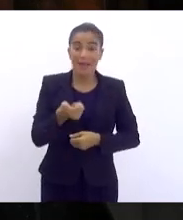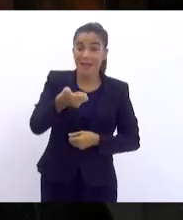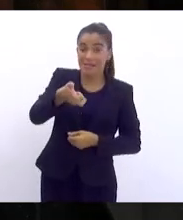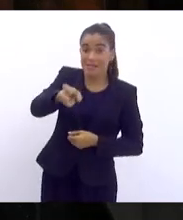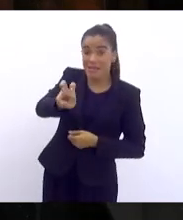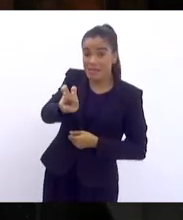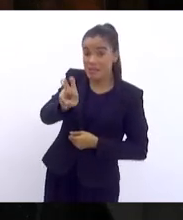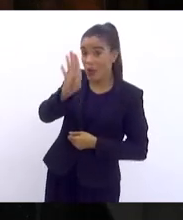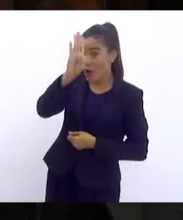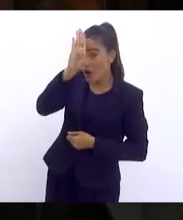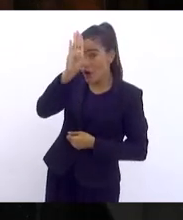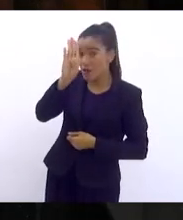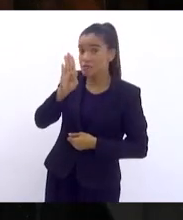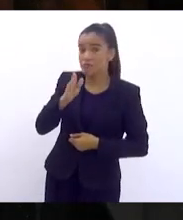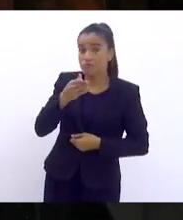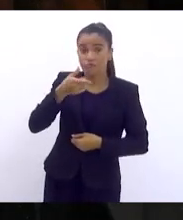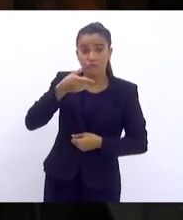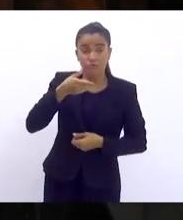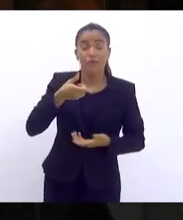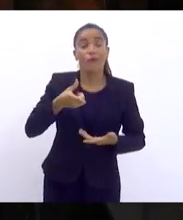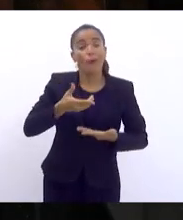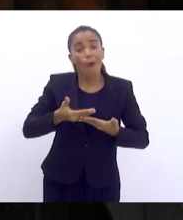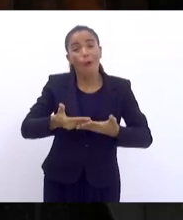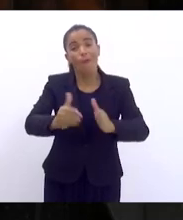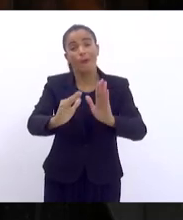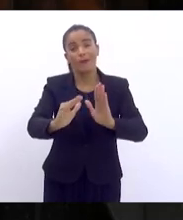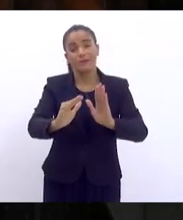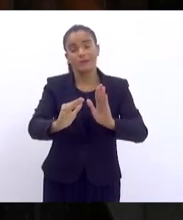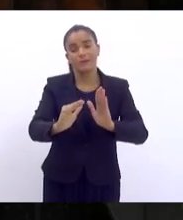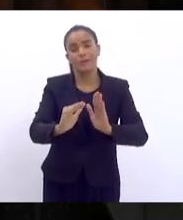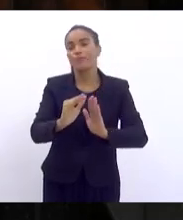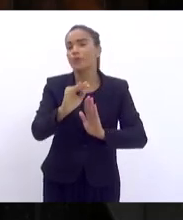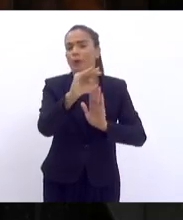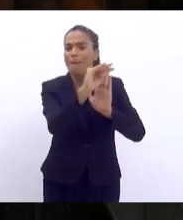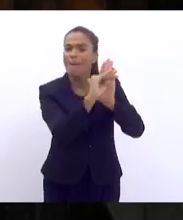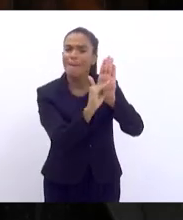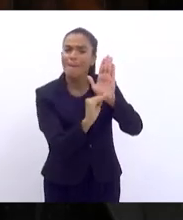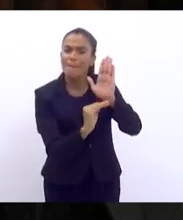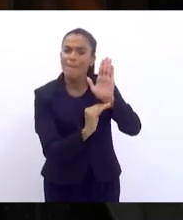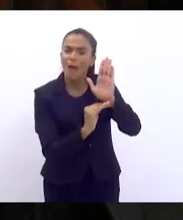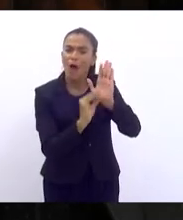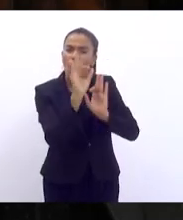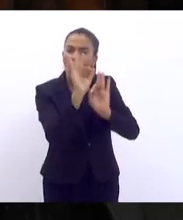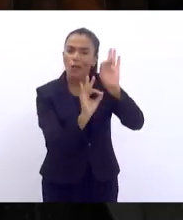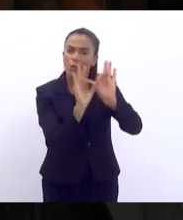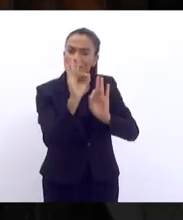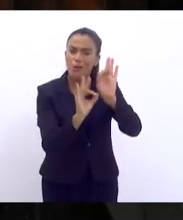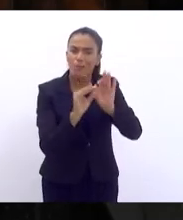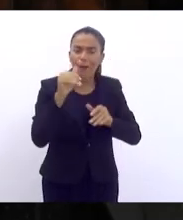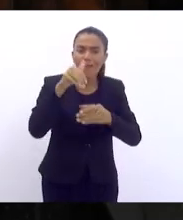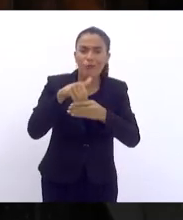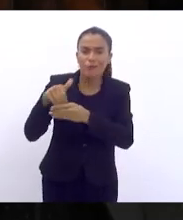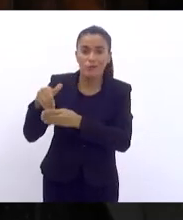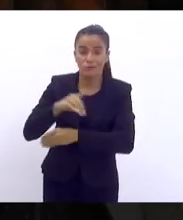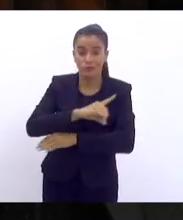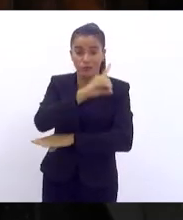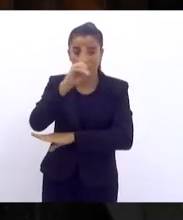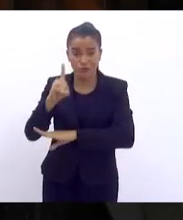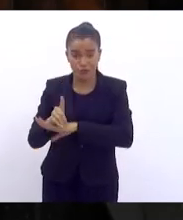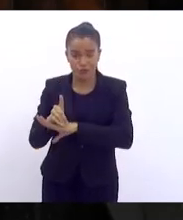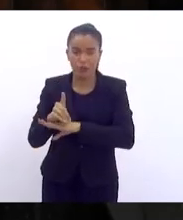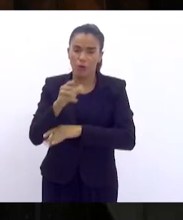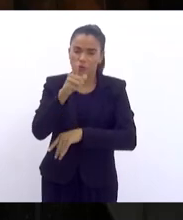horas, vai começar a ordem do dia. E o senhor vai verificar